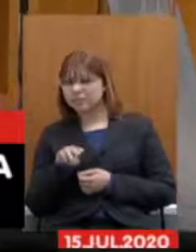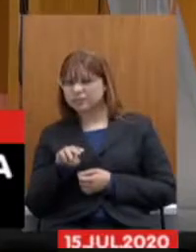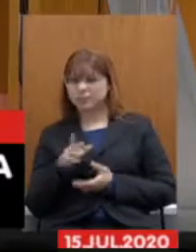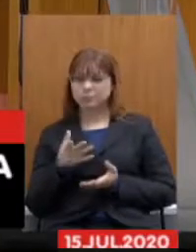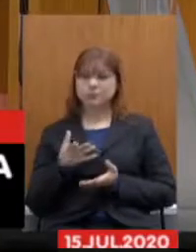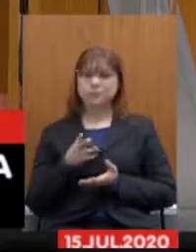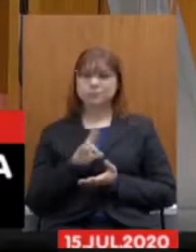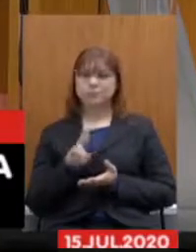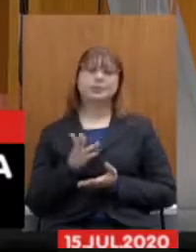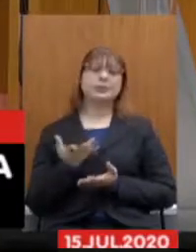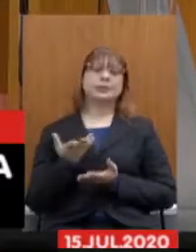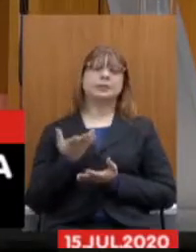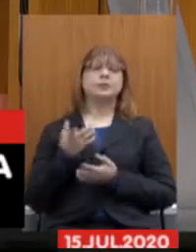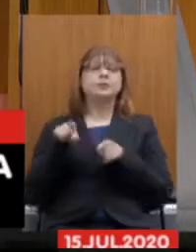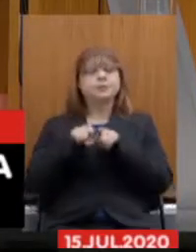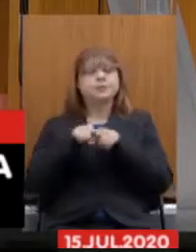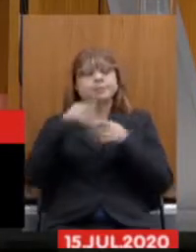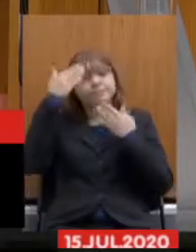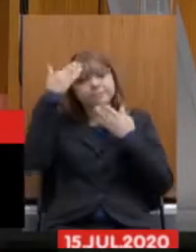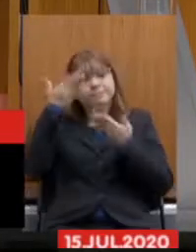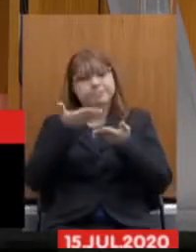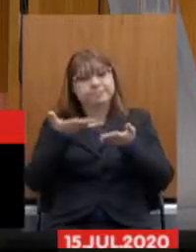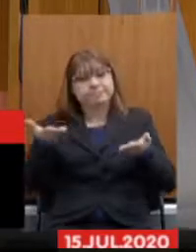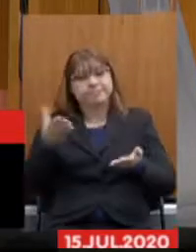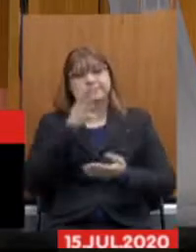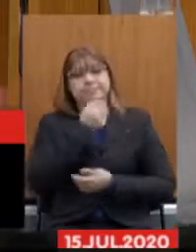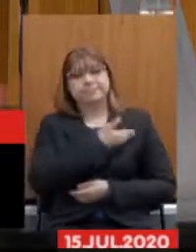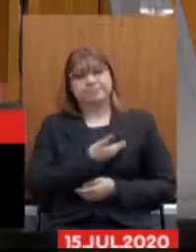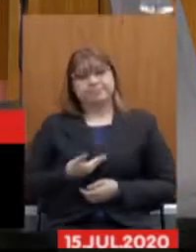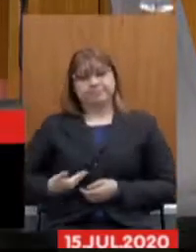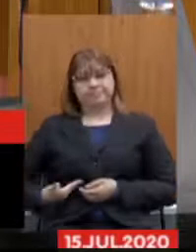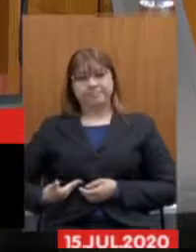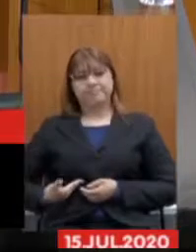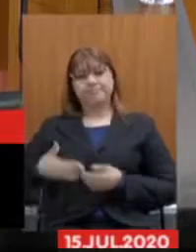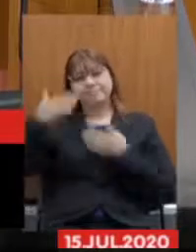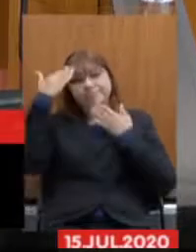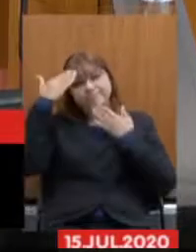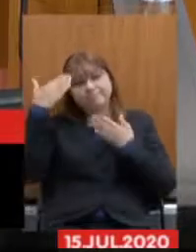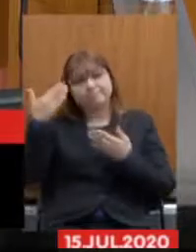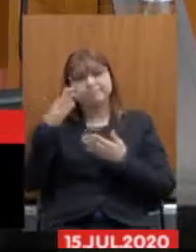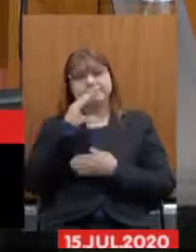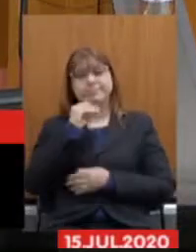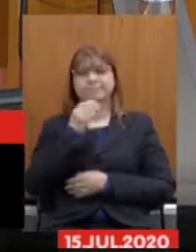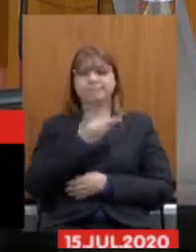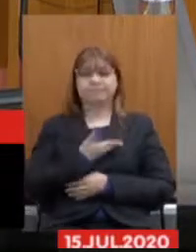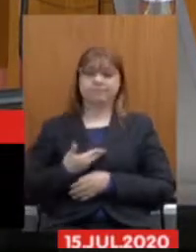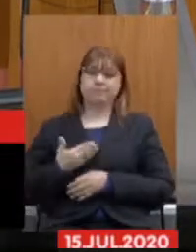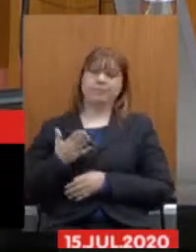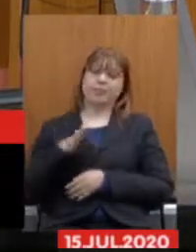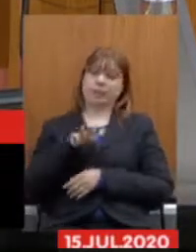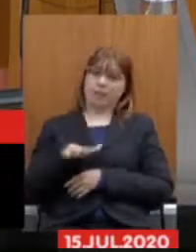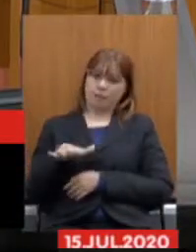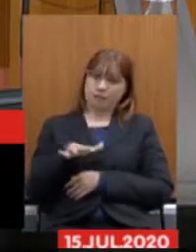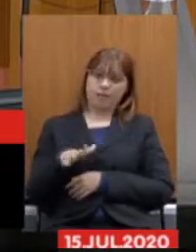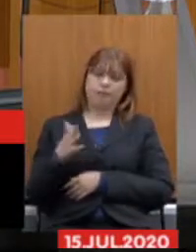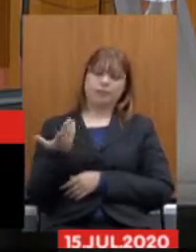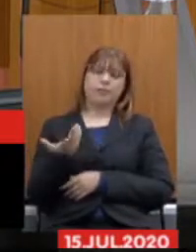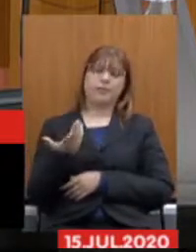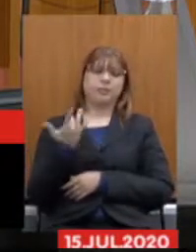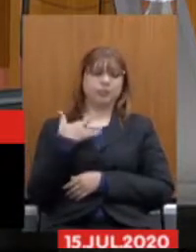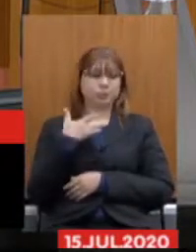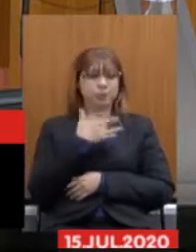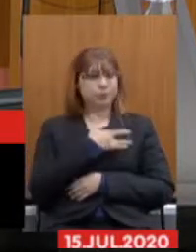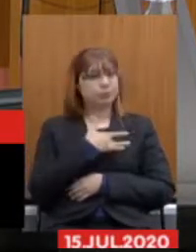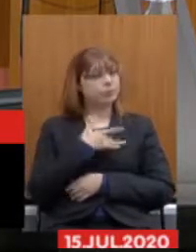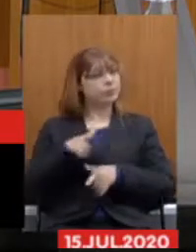agradecer a todos os ouvintes servidores públicos agradecer aos servidores da saúde que continuam